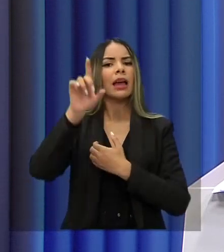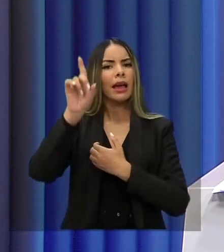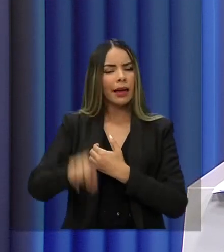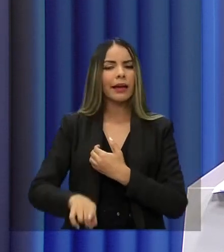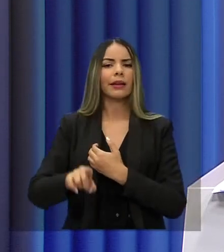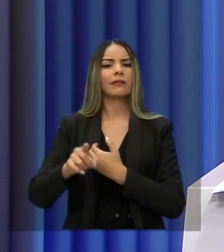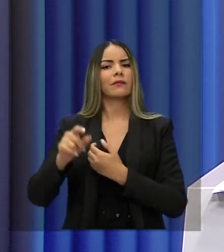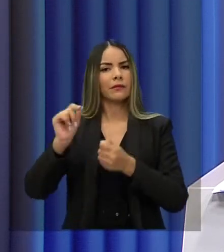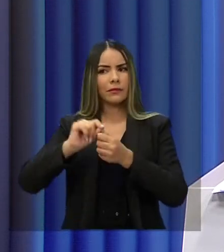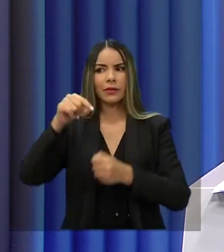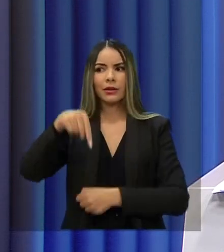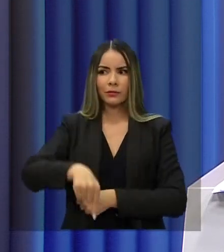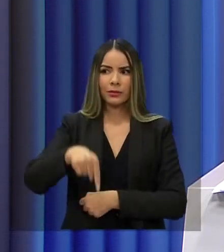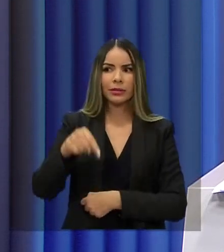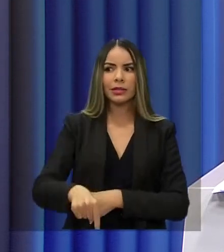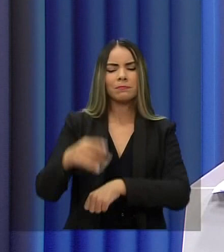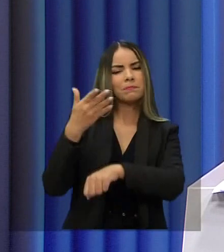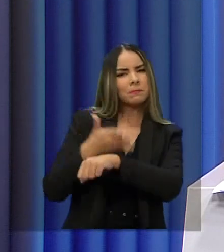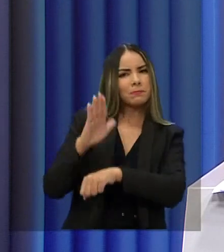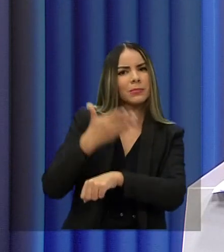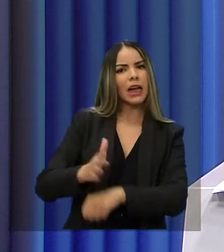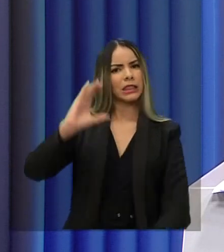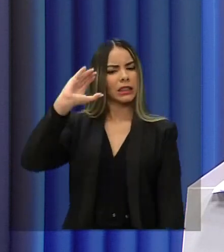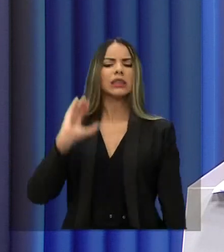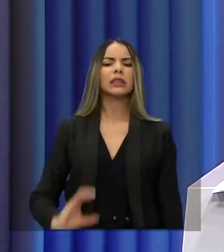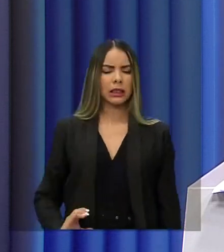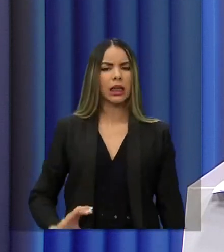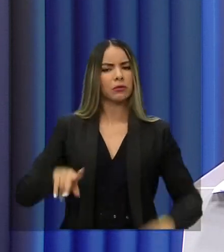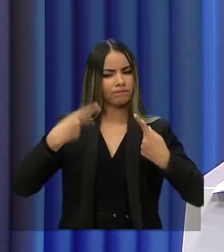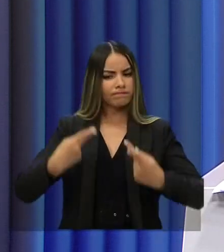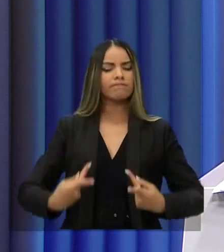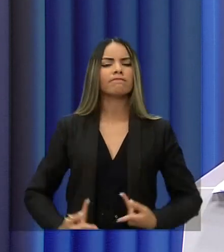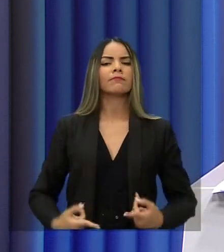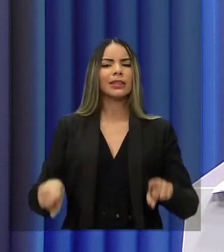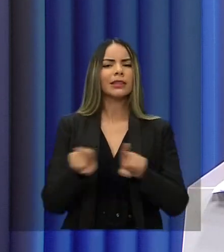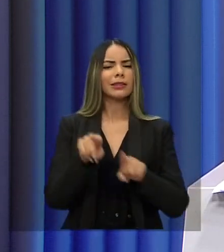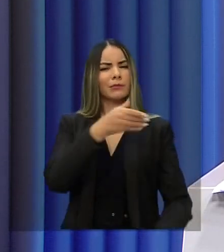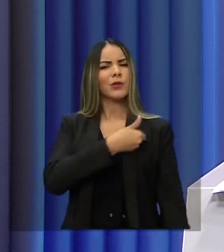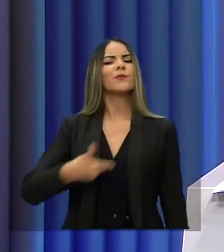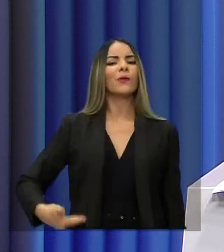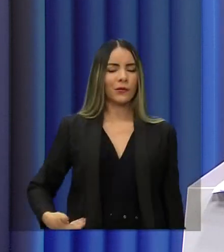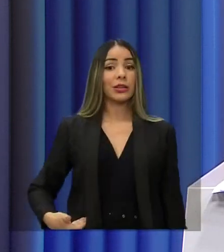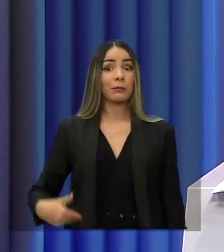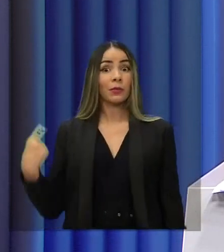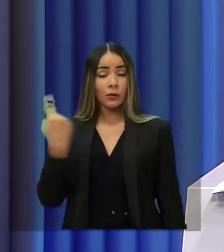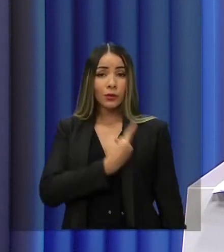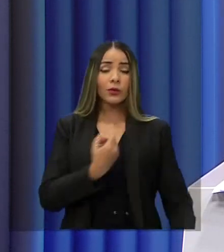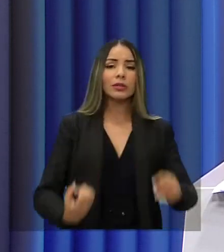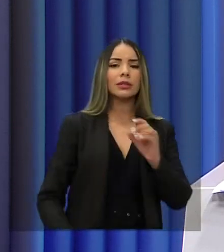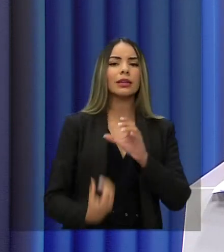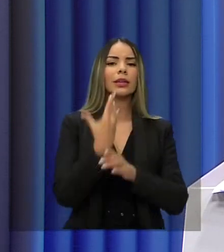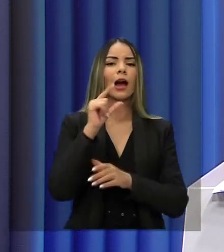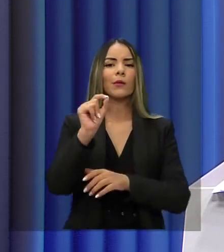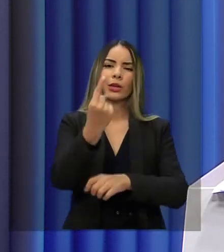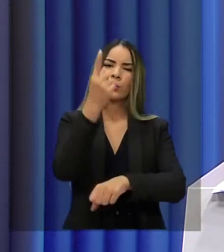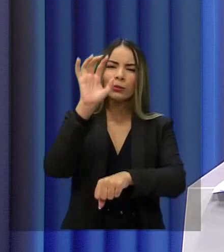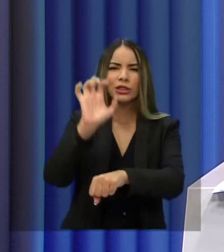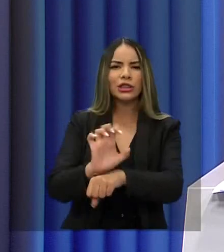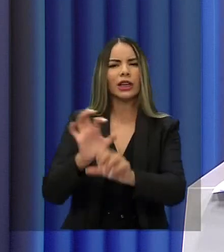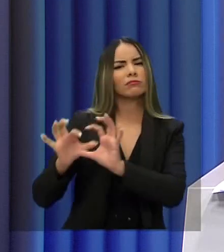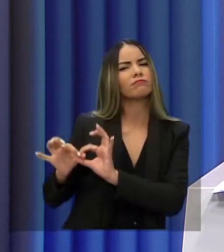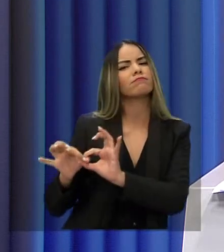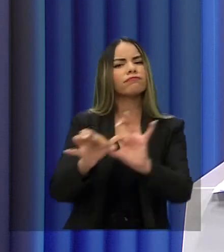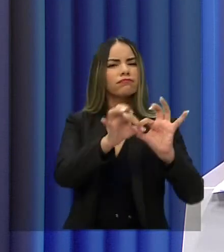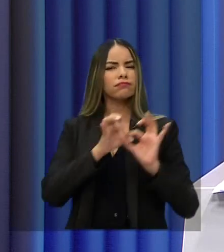serão exercidas como uma prática de cidadania, de humanismo e de governo. Vamos construir um Estado que se una,